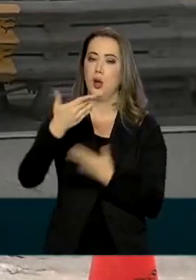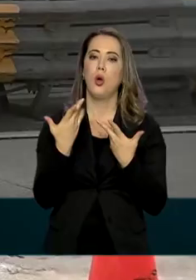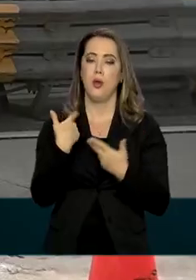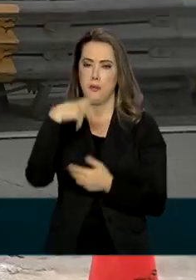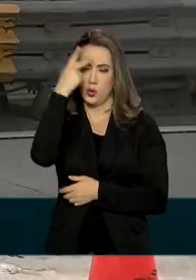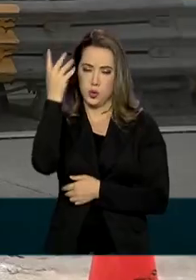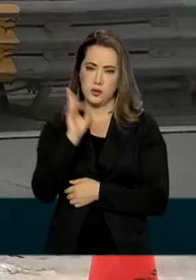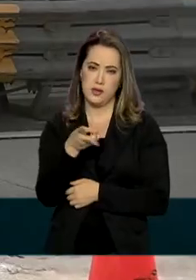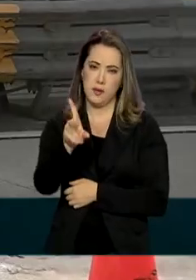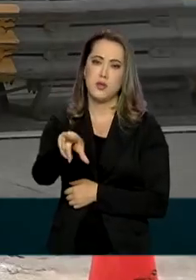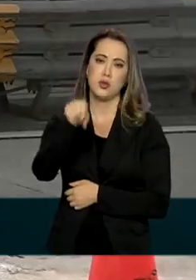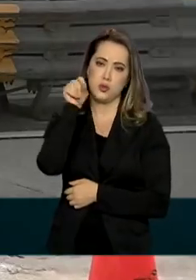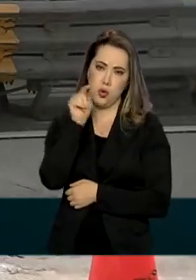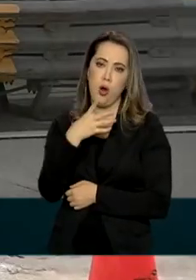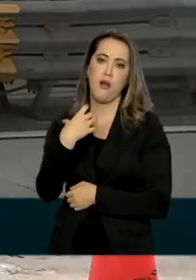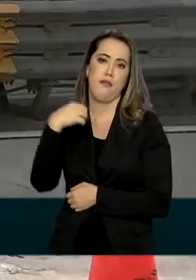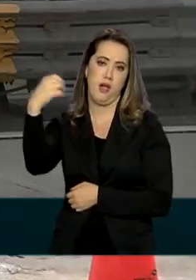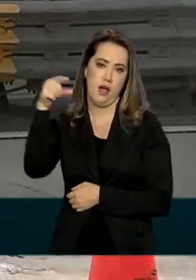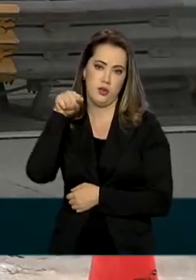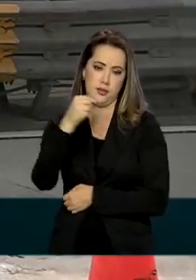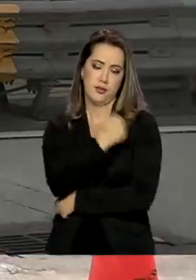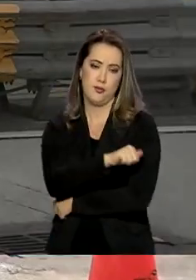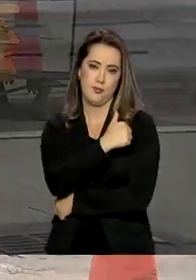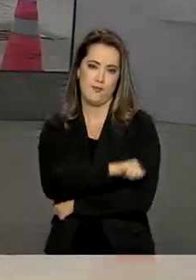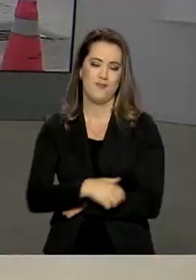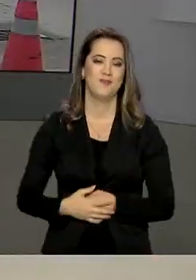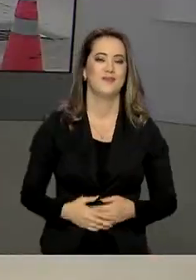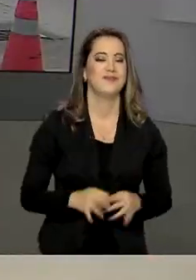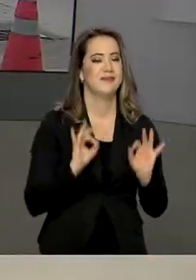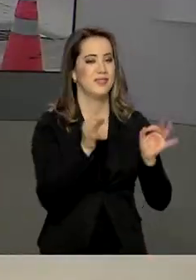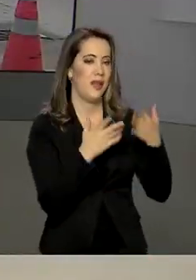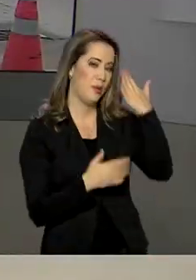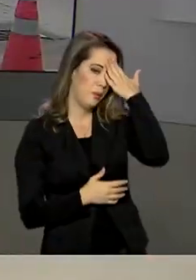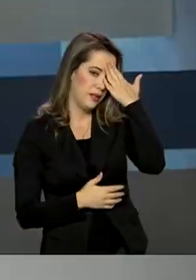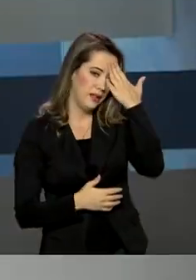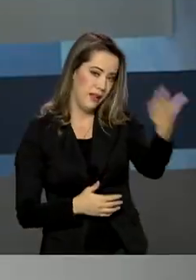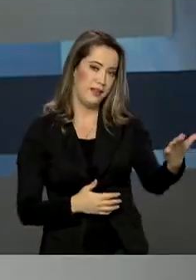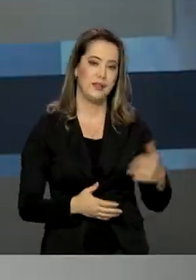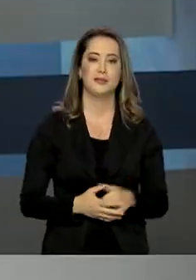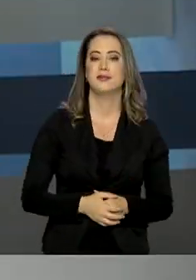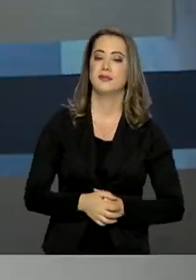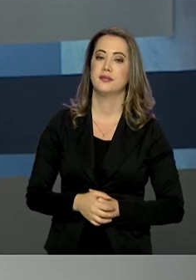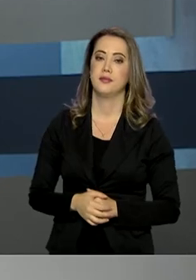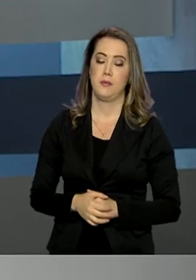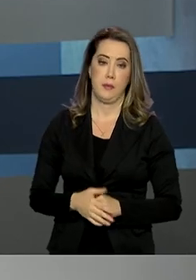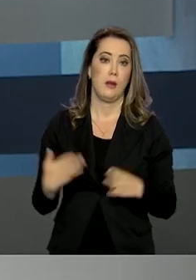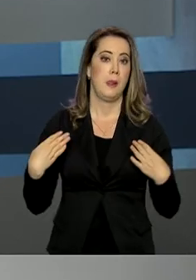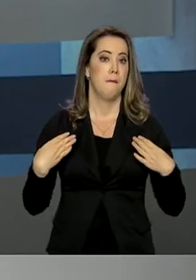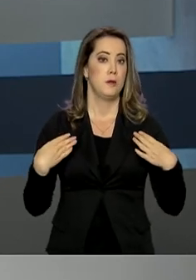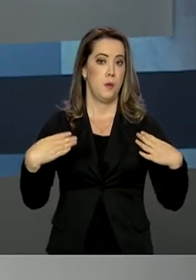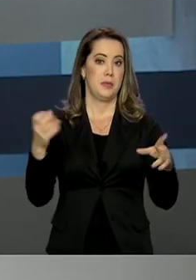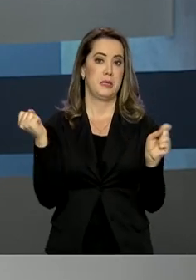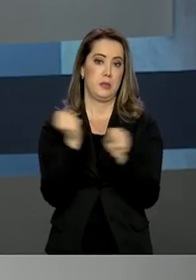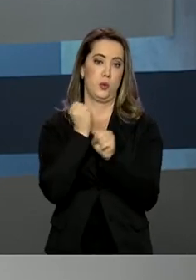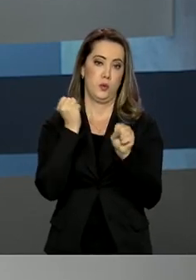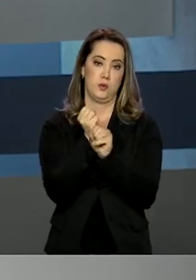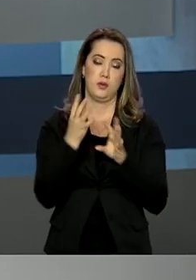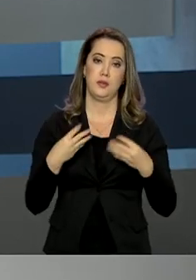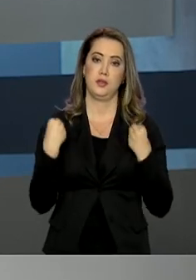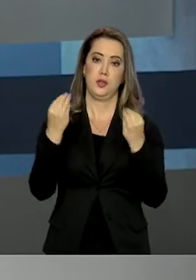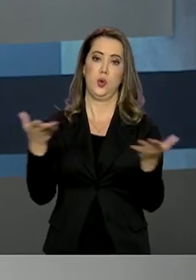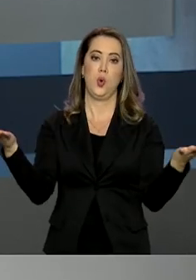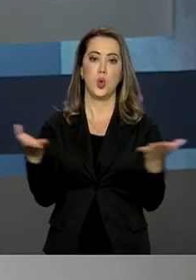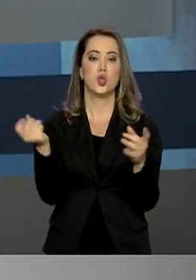quem vai viajar aqui no estado do Rio de Janeiro. Renata. Obrigada, Tiago, pelas suas informações. O Ministério da Infraestrutura entregou